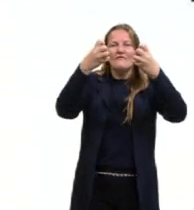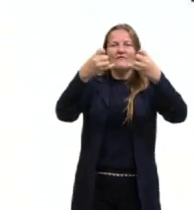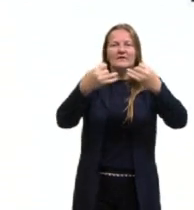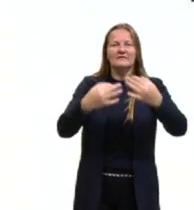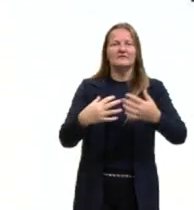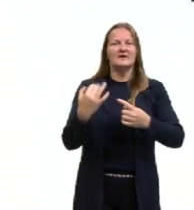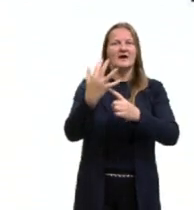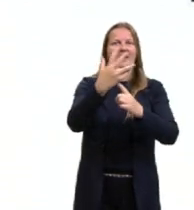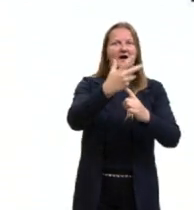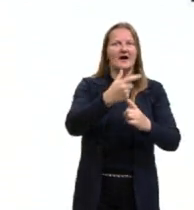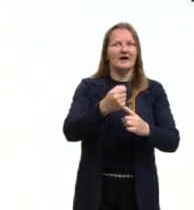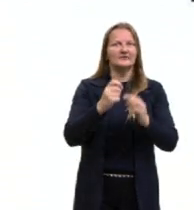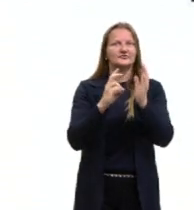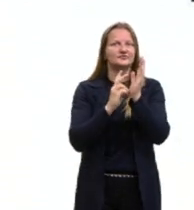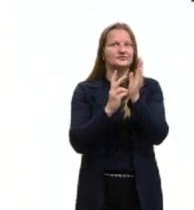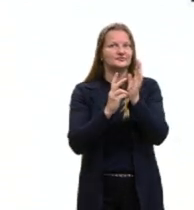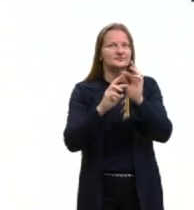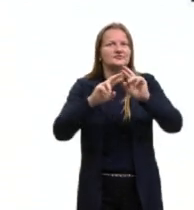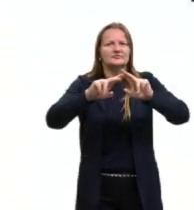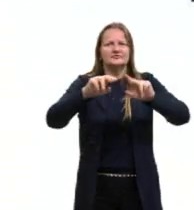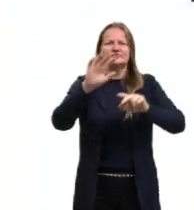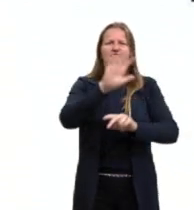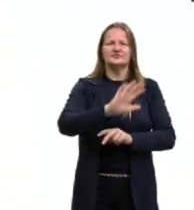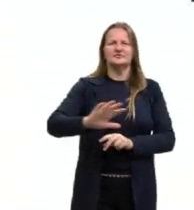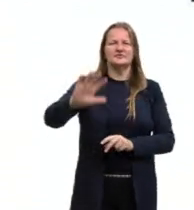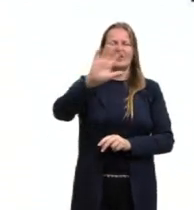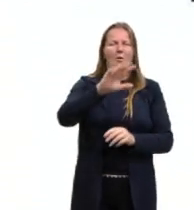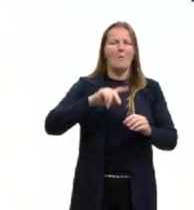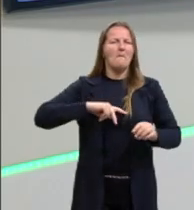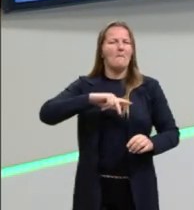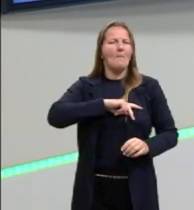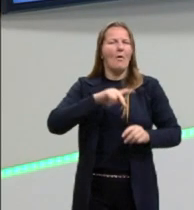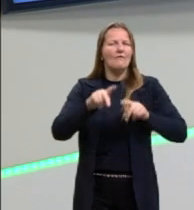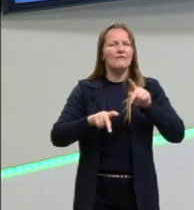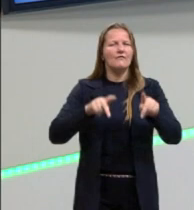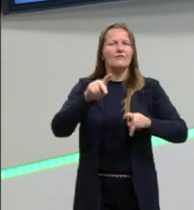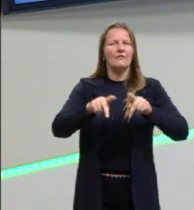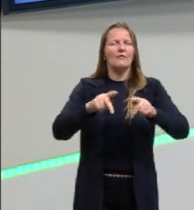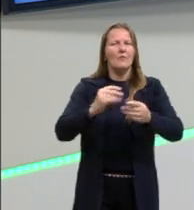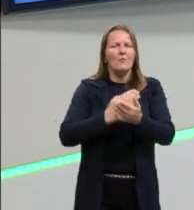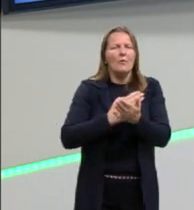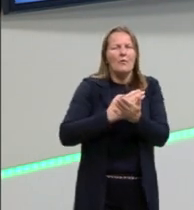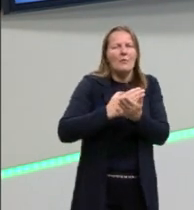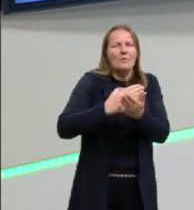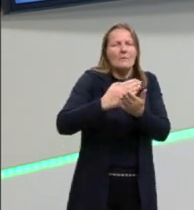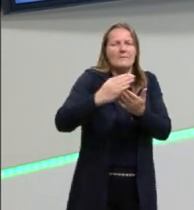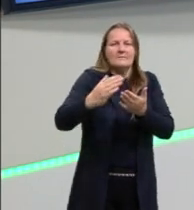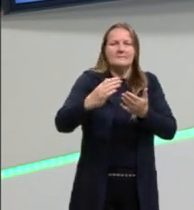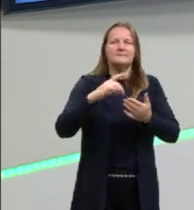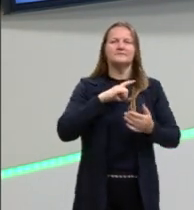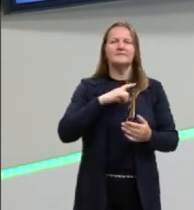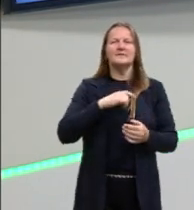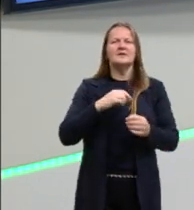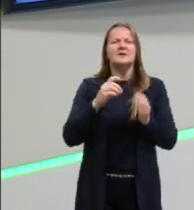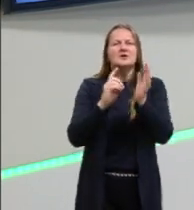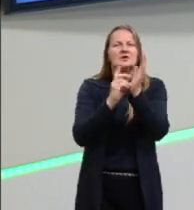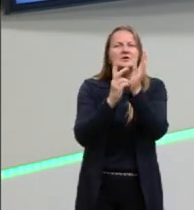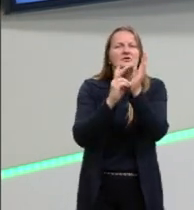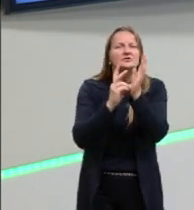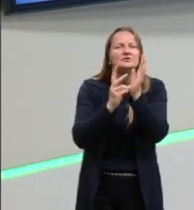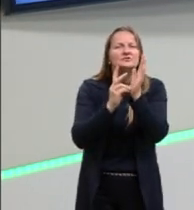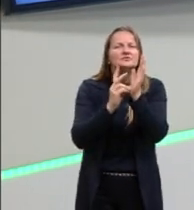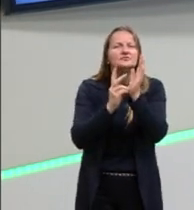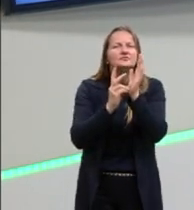dessa civilização, né? Originária, nós falamos de indígenas, né?